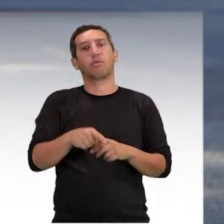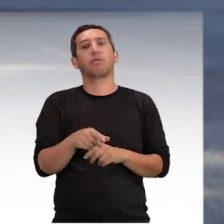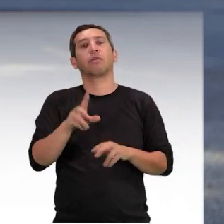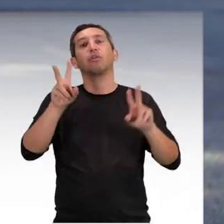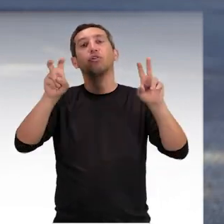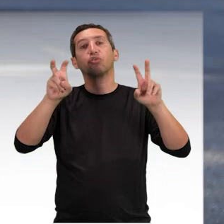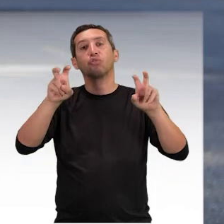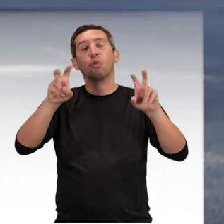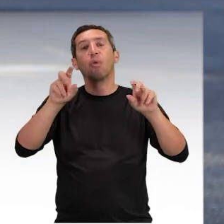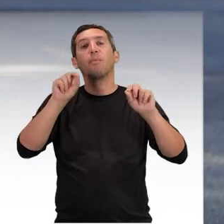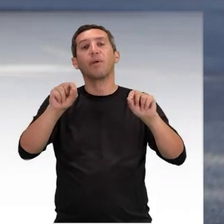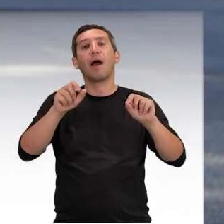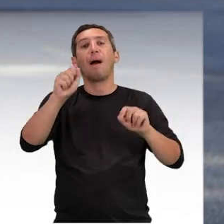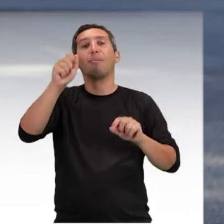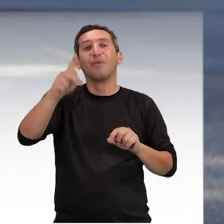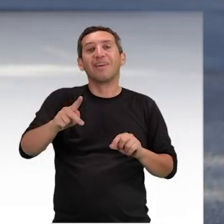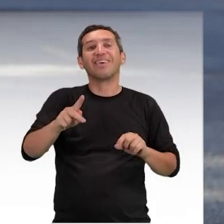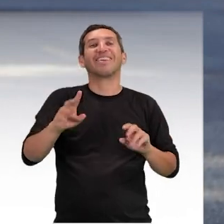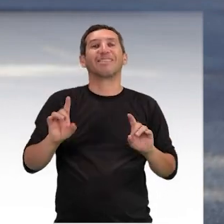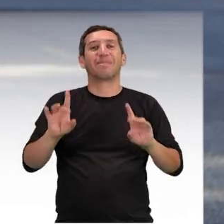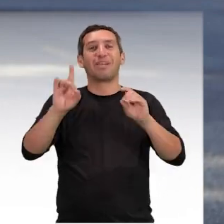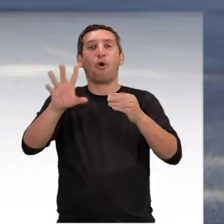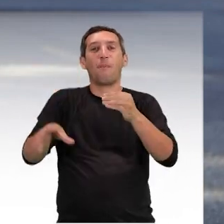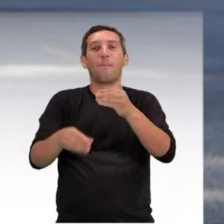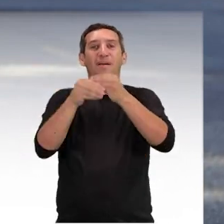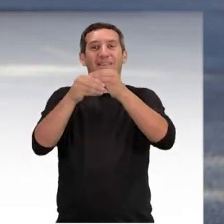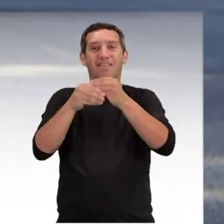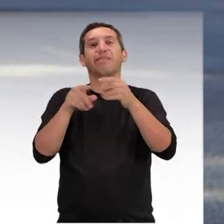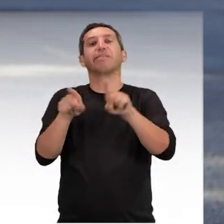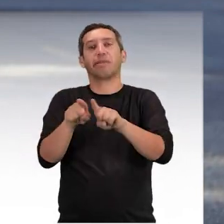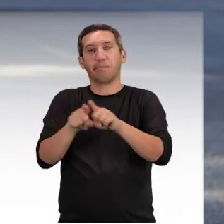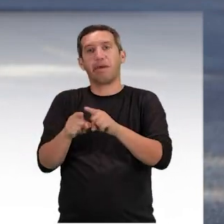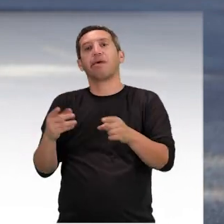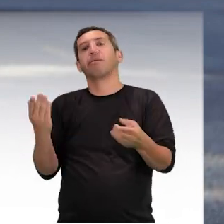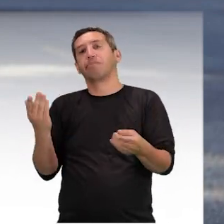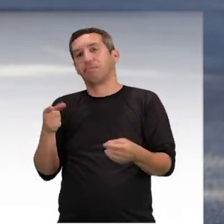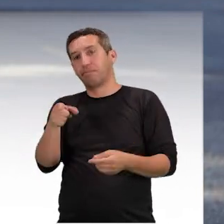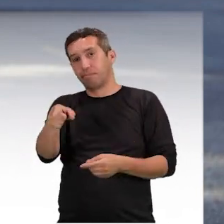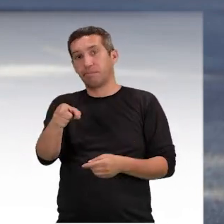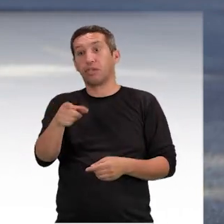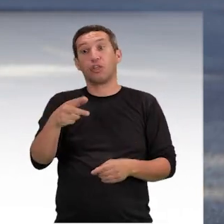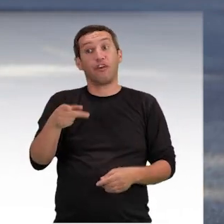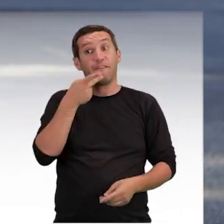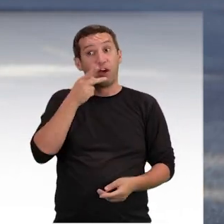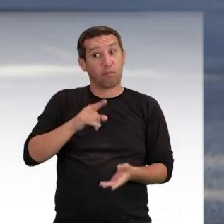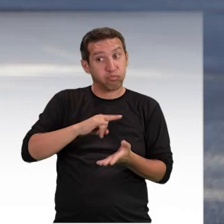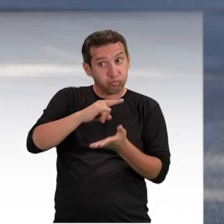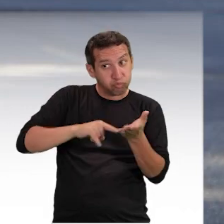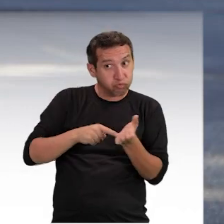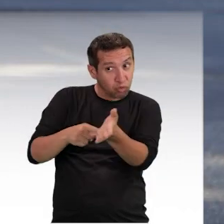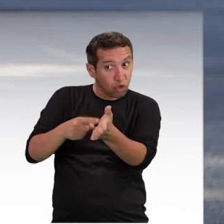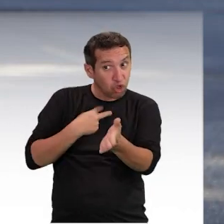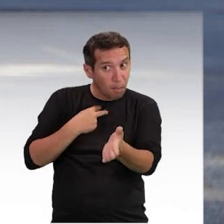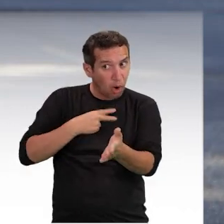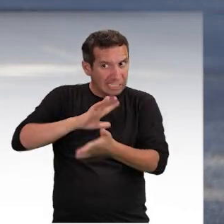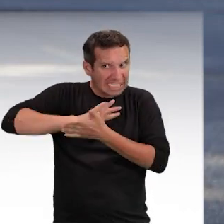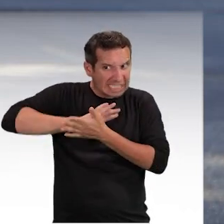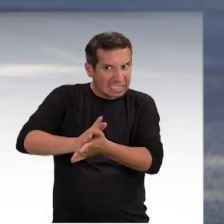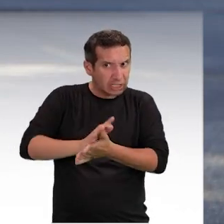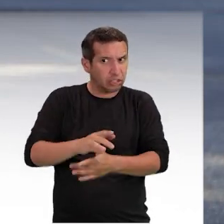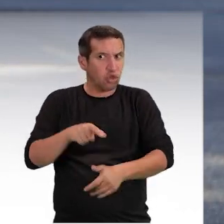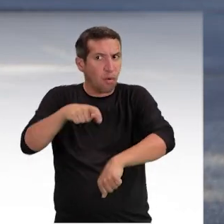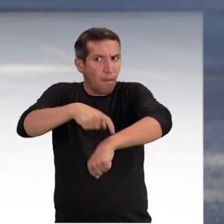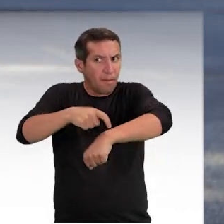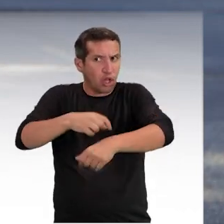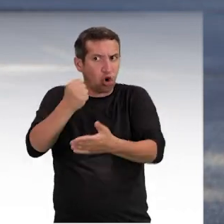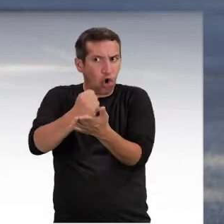Complementar, do servidor público federal e a seguradora MagSeguros, para que não discriminem pessoa com deficiência na